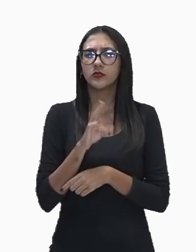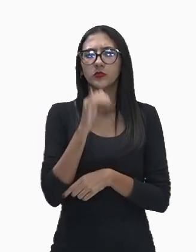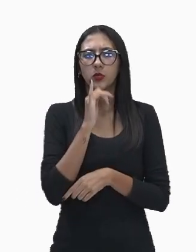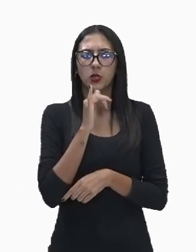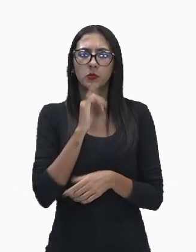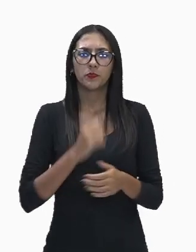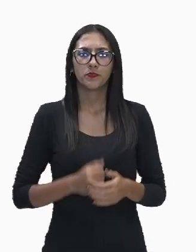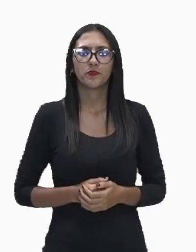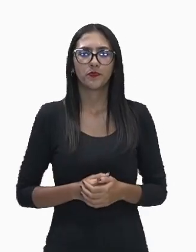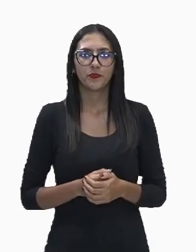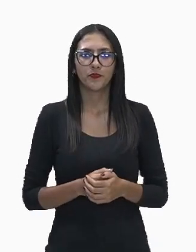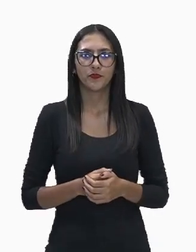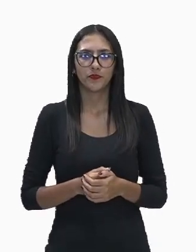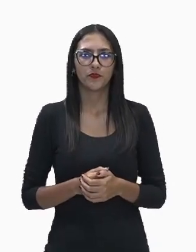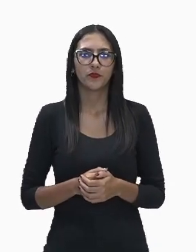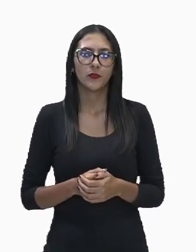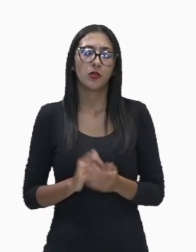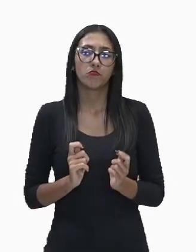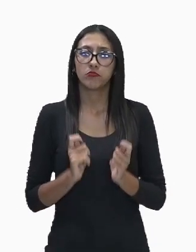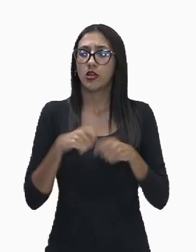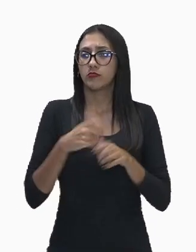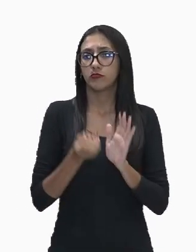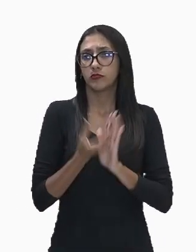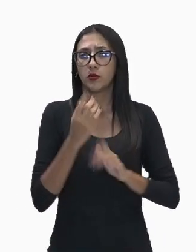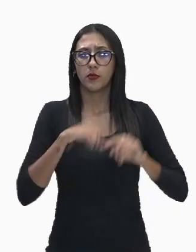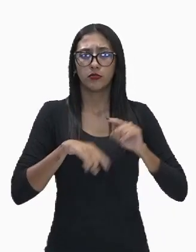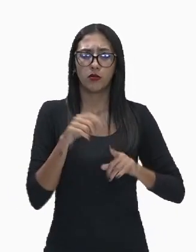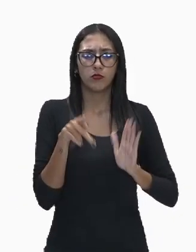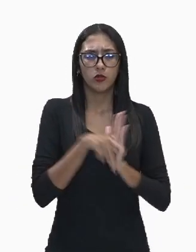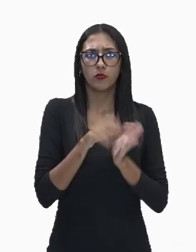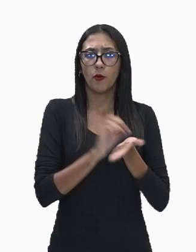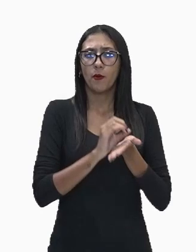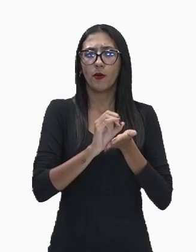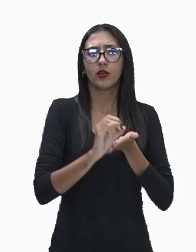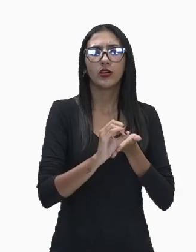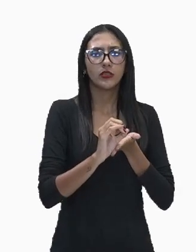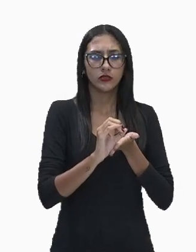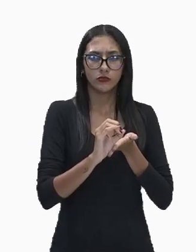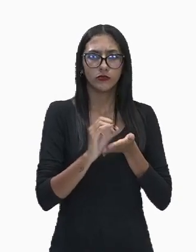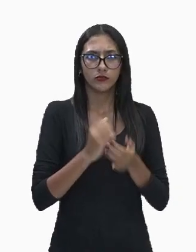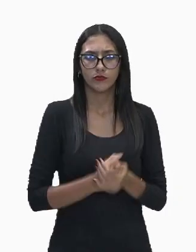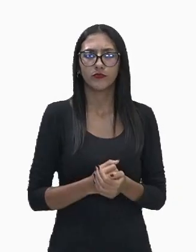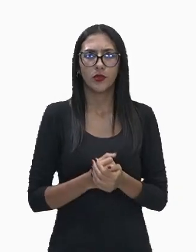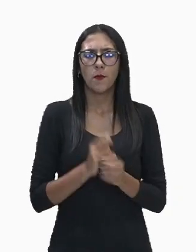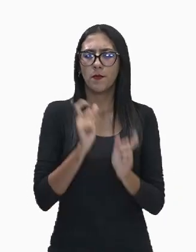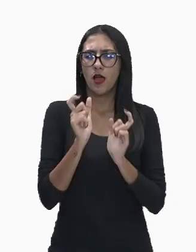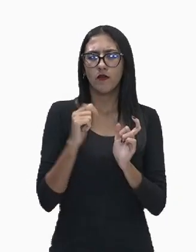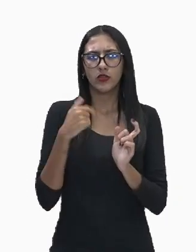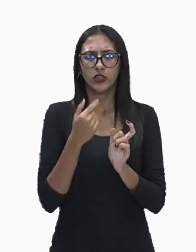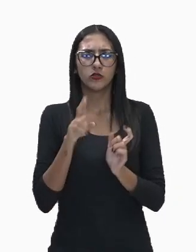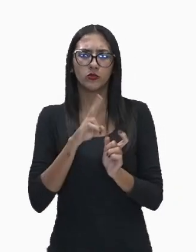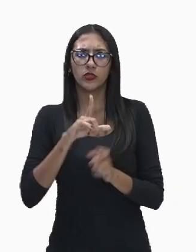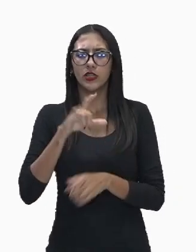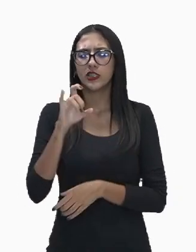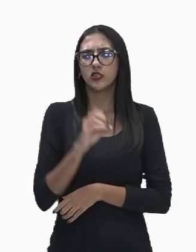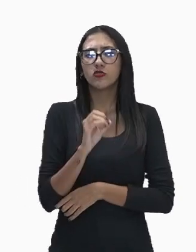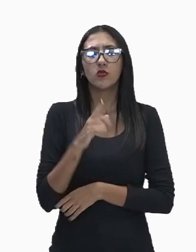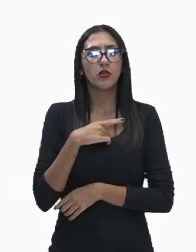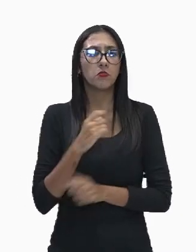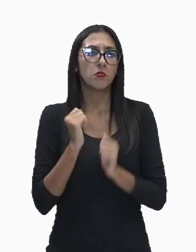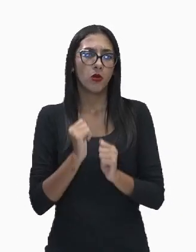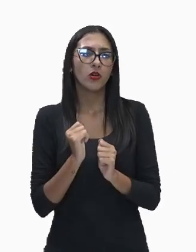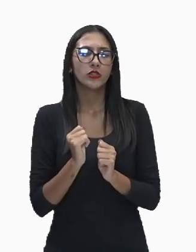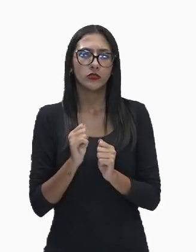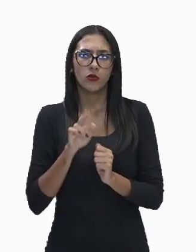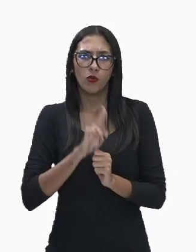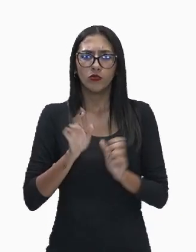pode ser de origem residencial, então, independente do termo que a gente utiliza, ele pode ser,